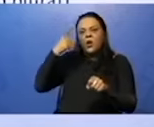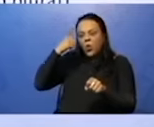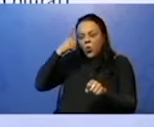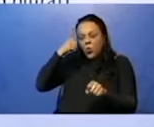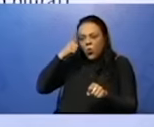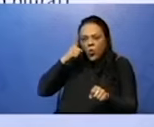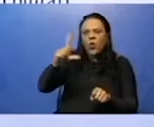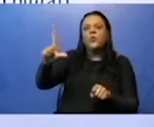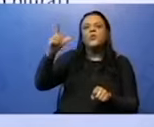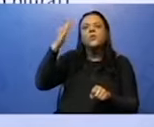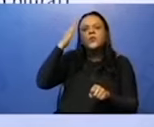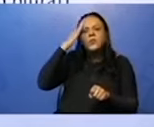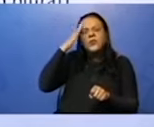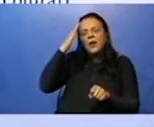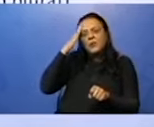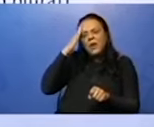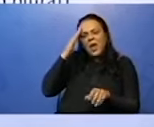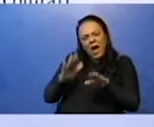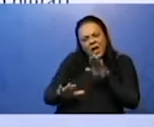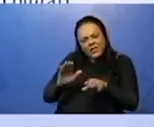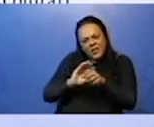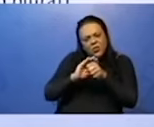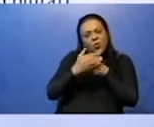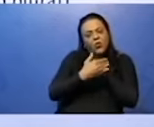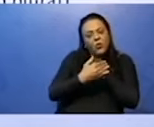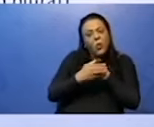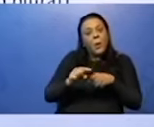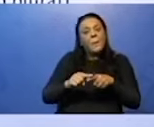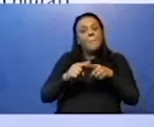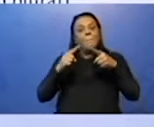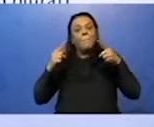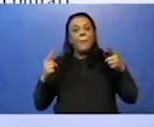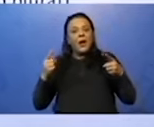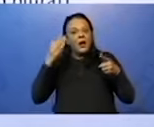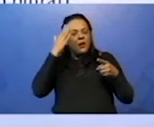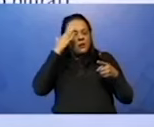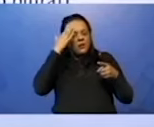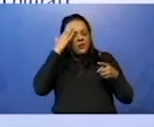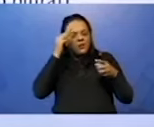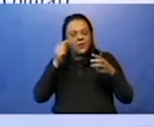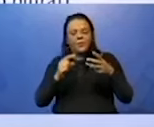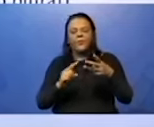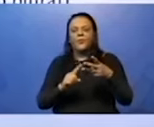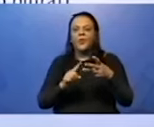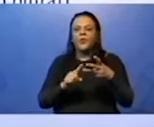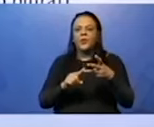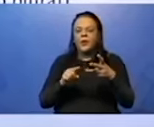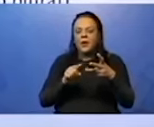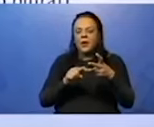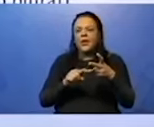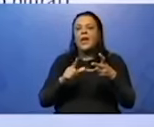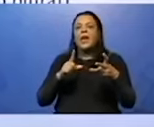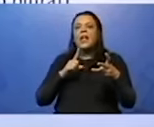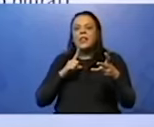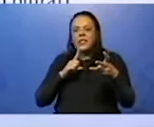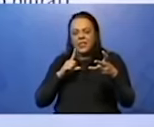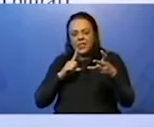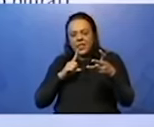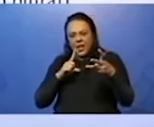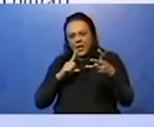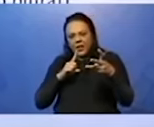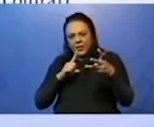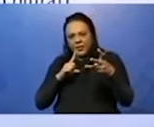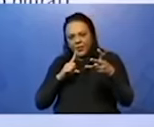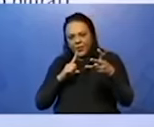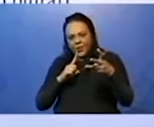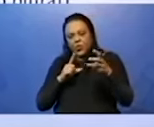embora ele esteja escondido na frase, oculto. O indeterminado é aquele que, ele existe, mas eu não sei contar